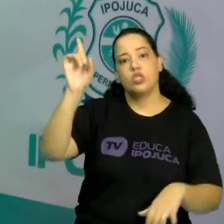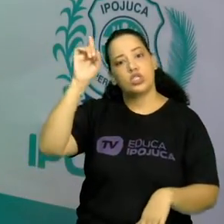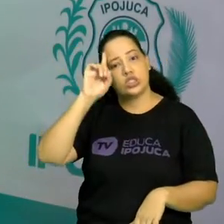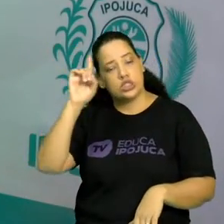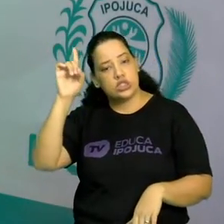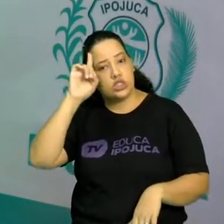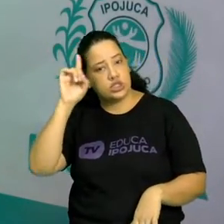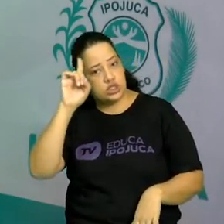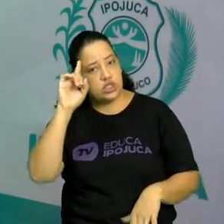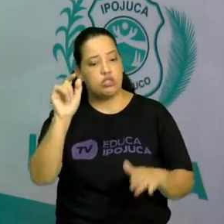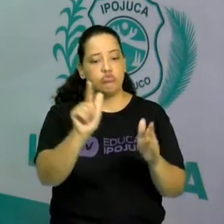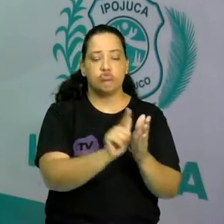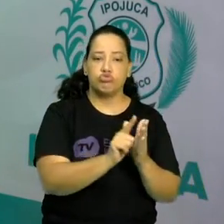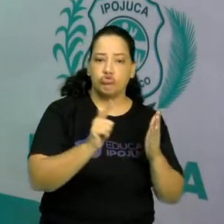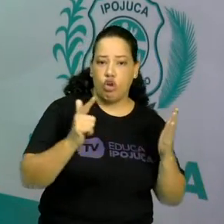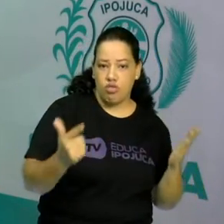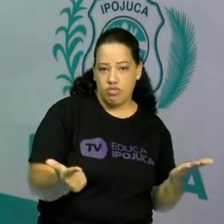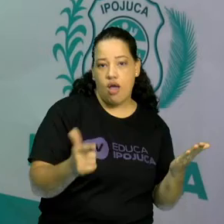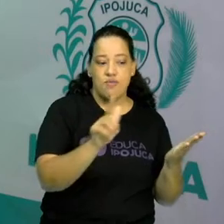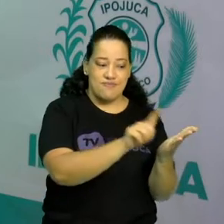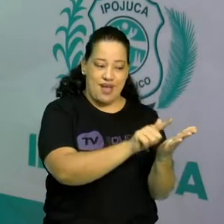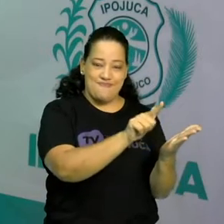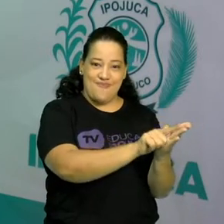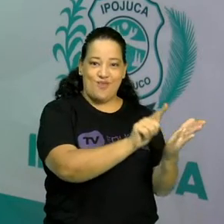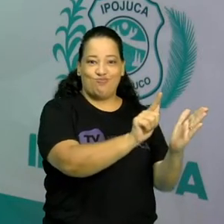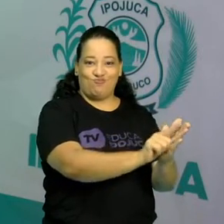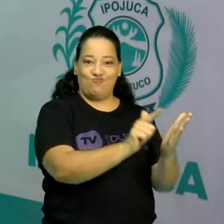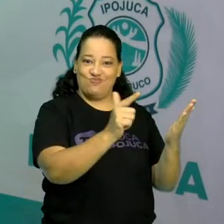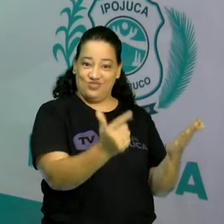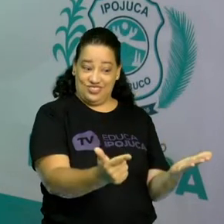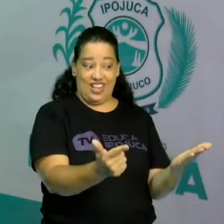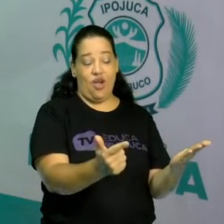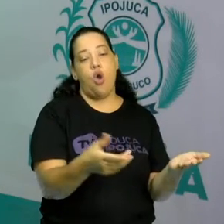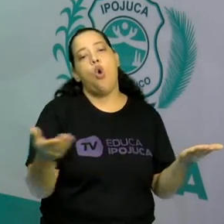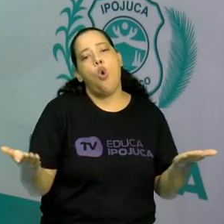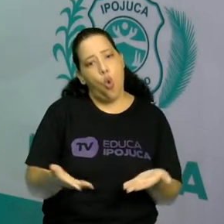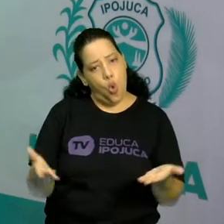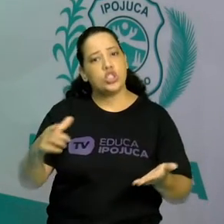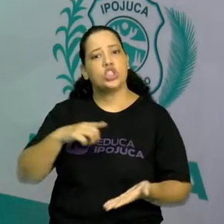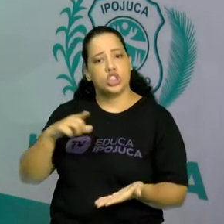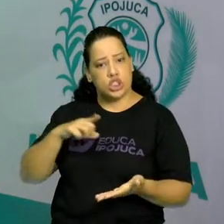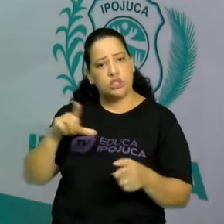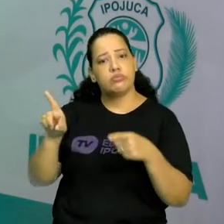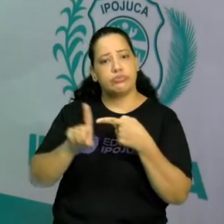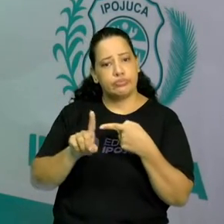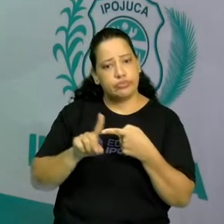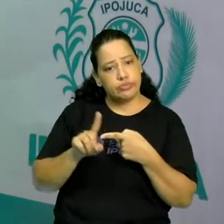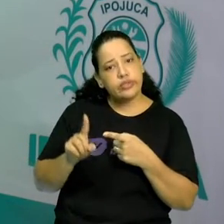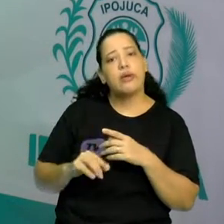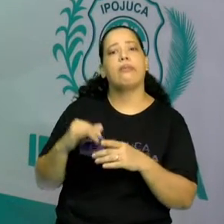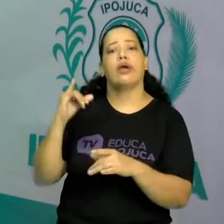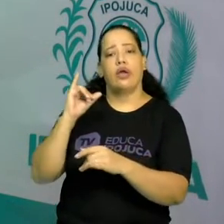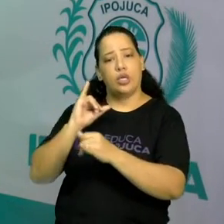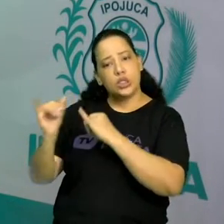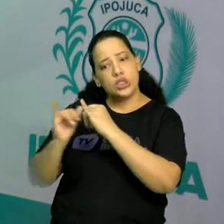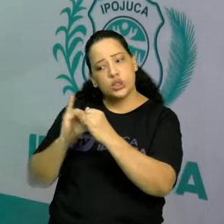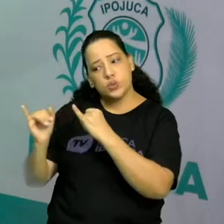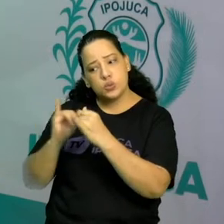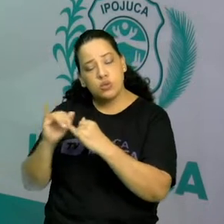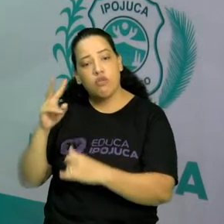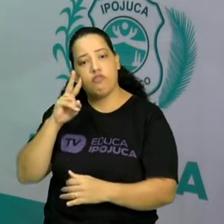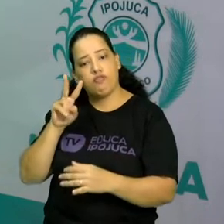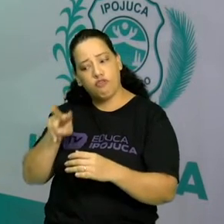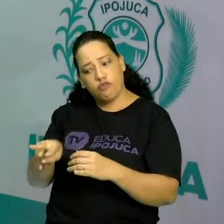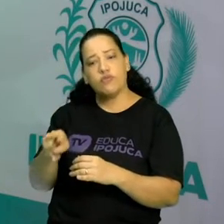no jornal impresso? Mas ele hoje também já está digitalizado. E aí a gente tem contato a essas informações que antes eram